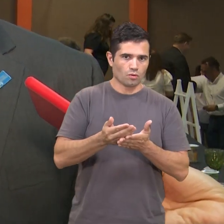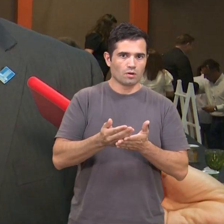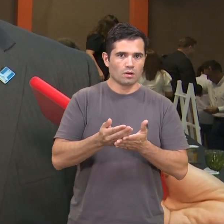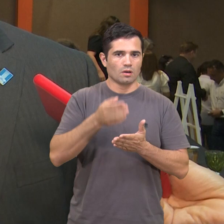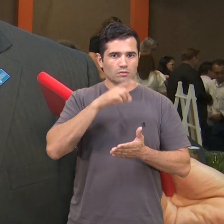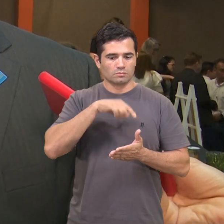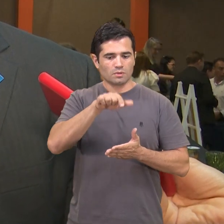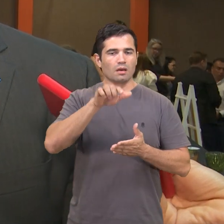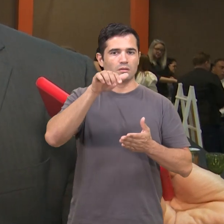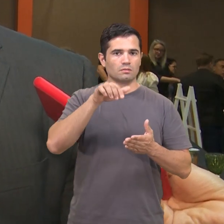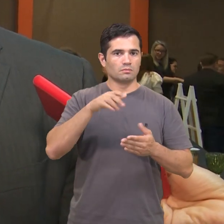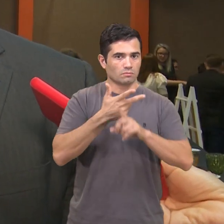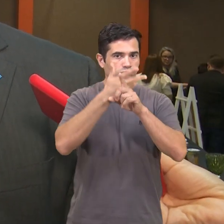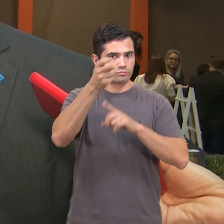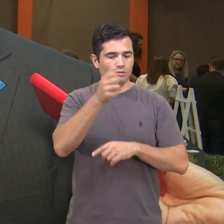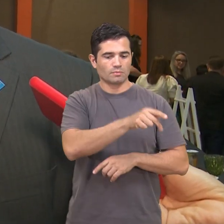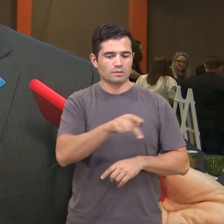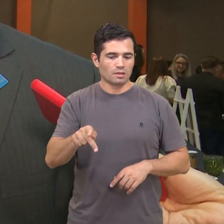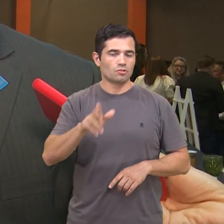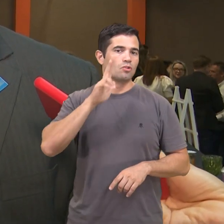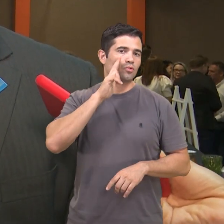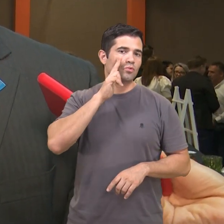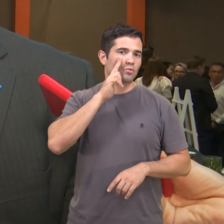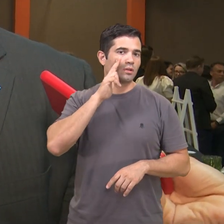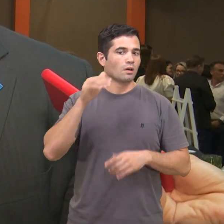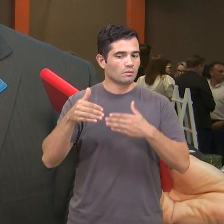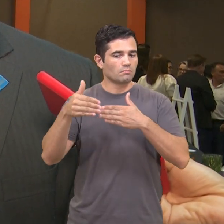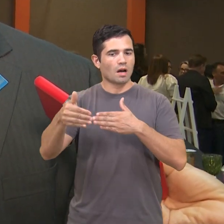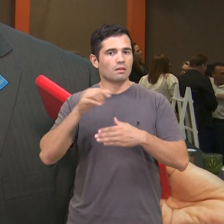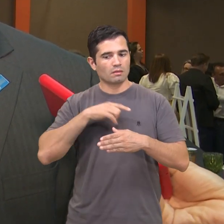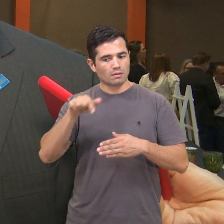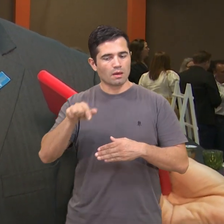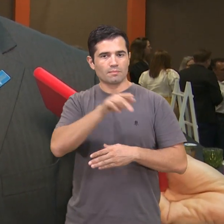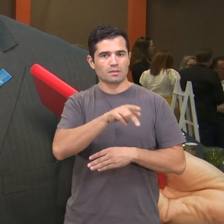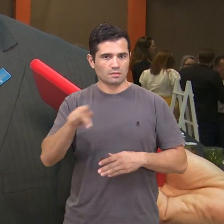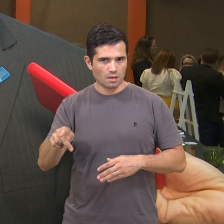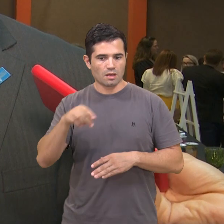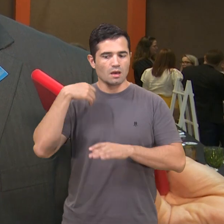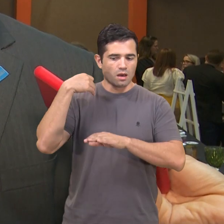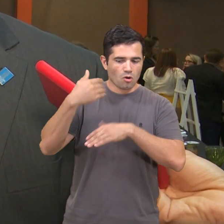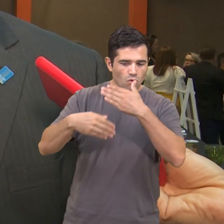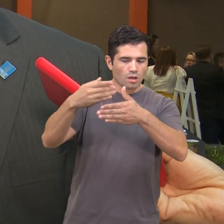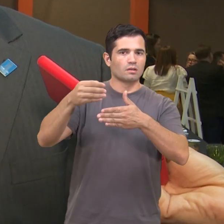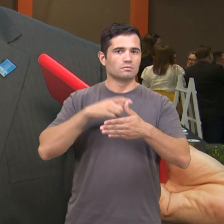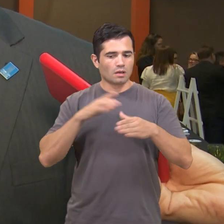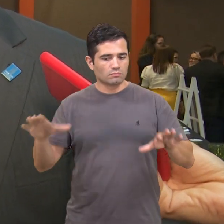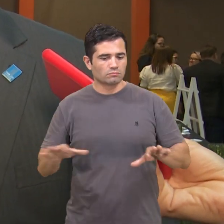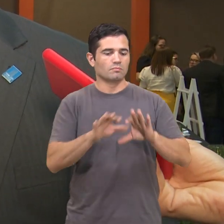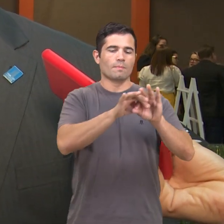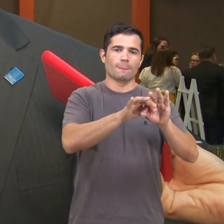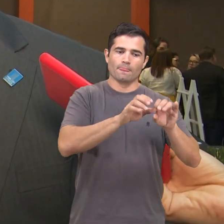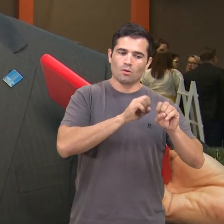mandato do presidente Lula a Rede Obser. Essa construção de uma política de assistência integrada ao